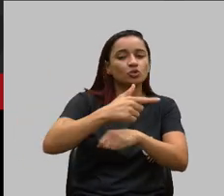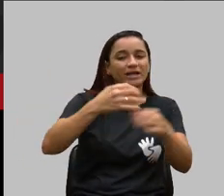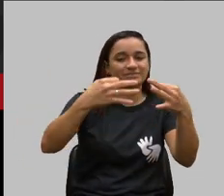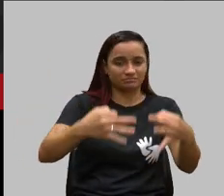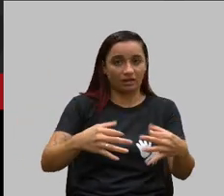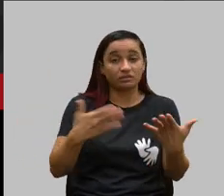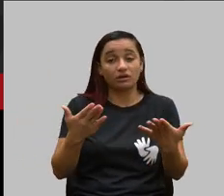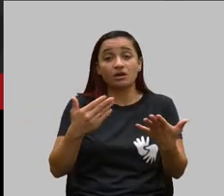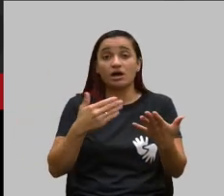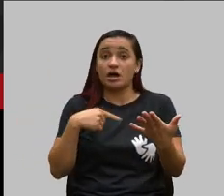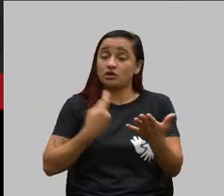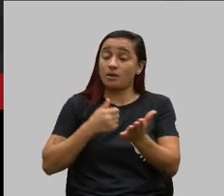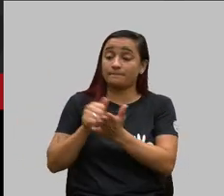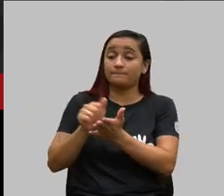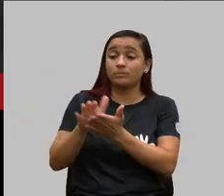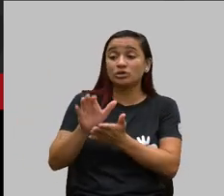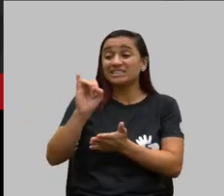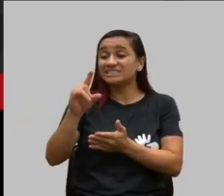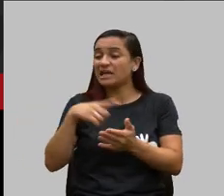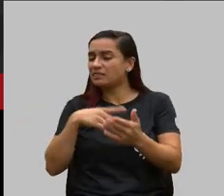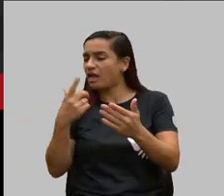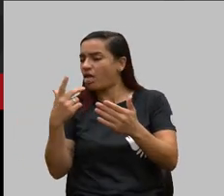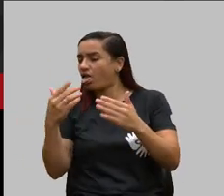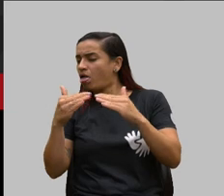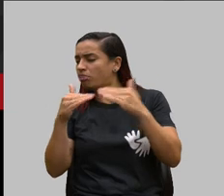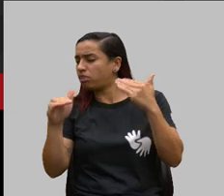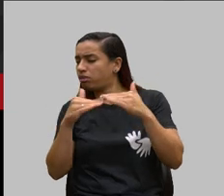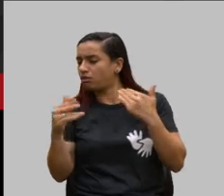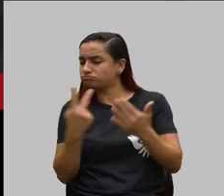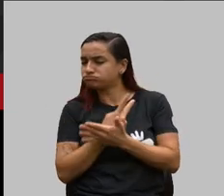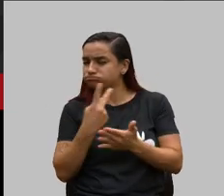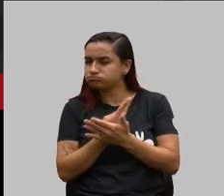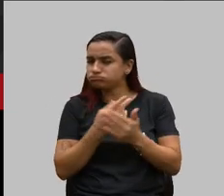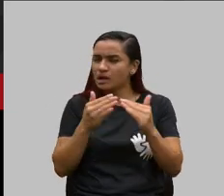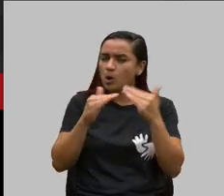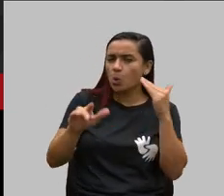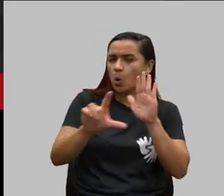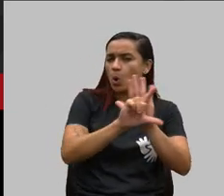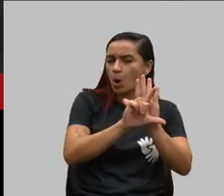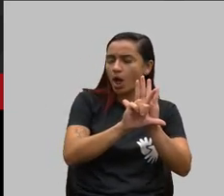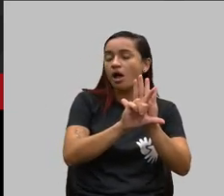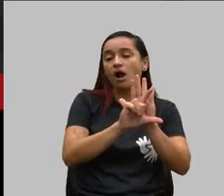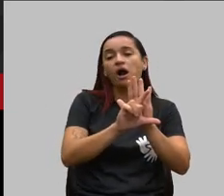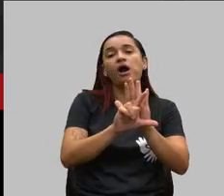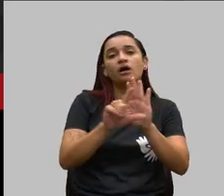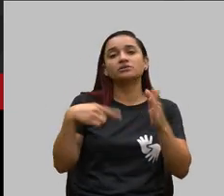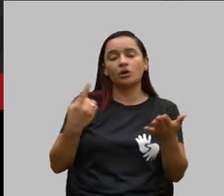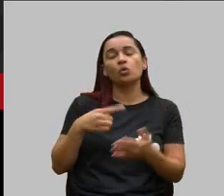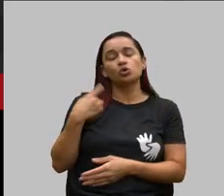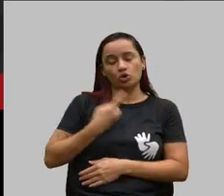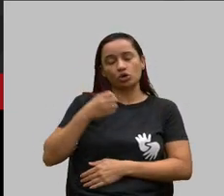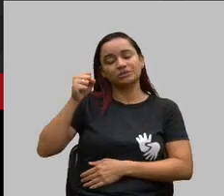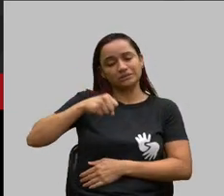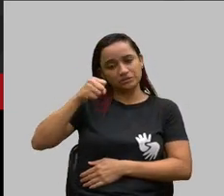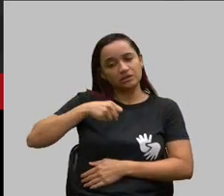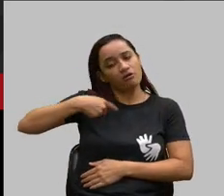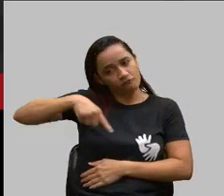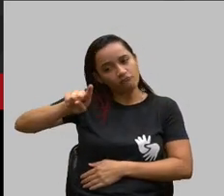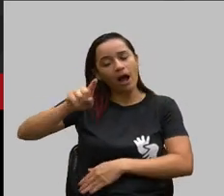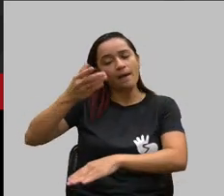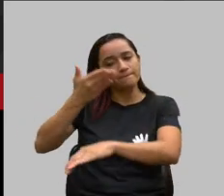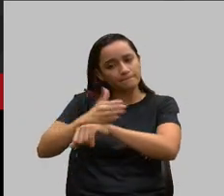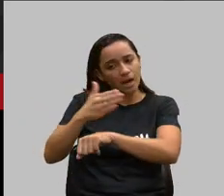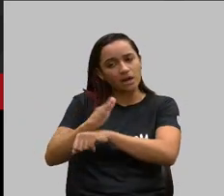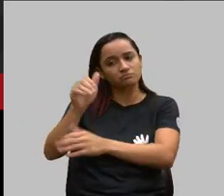o que estiver sendo feito de forma regular, fora do que está avançado, exposto por lei, nós iremos sim atuar de